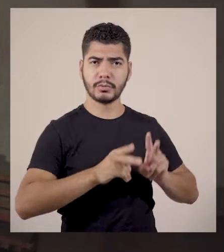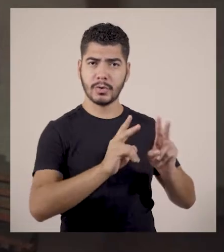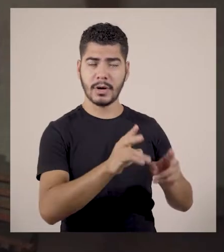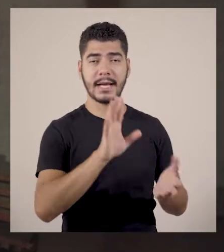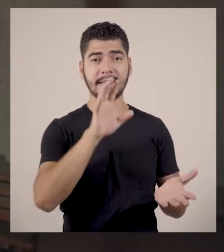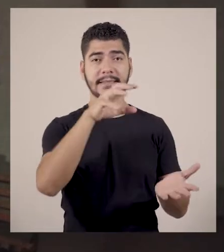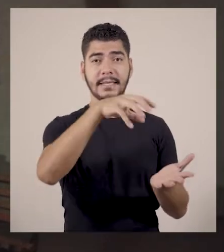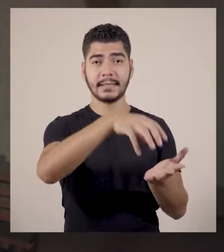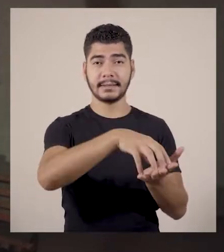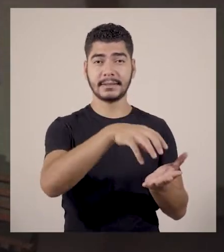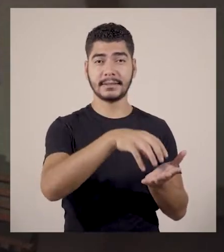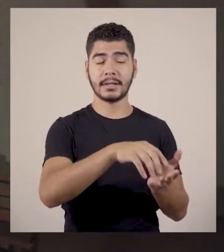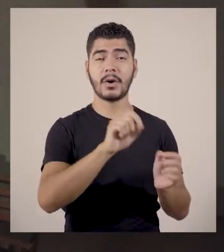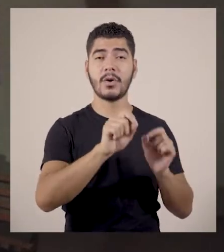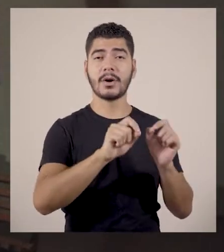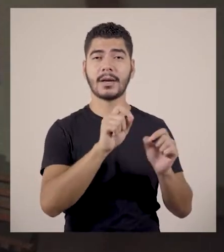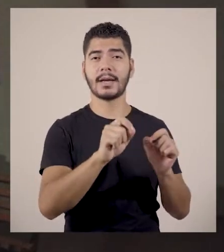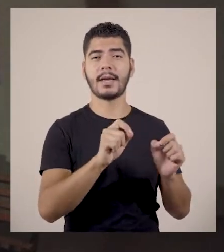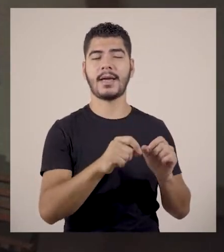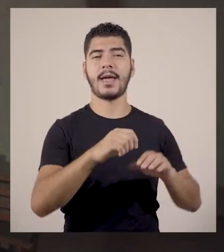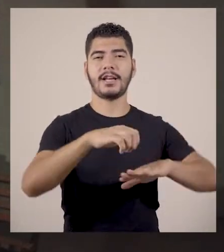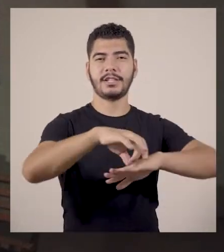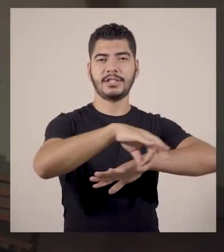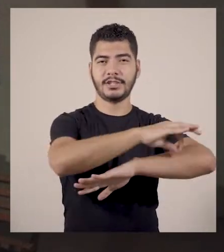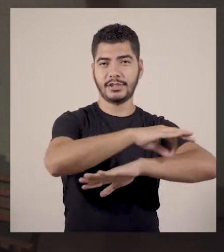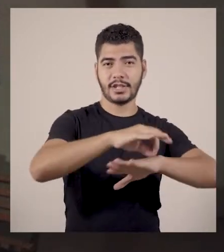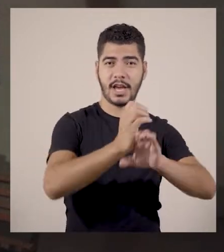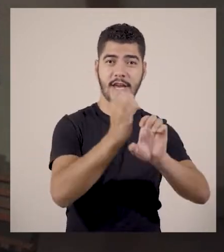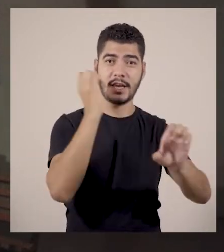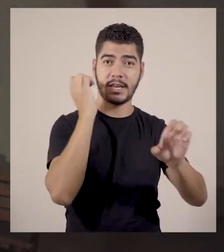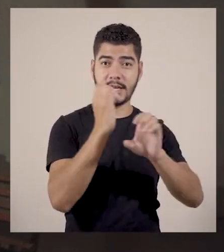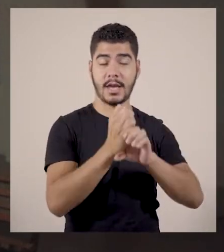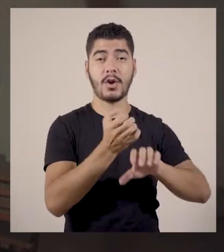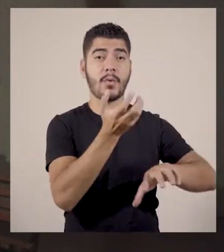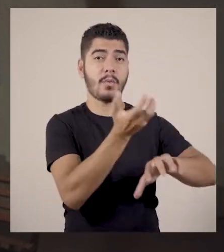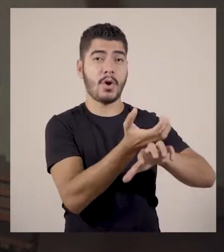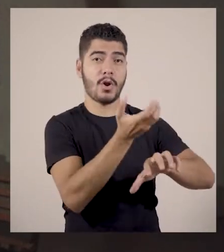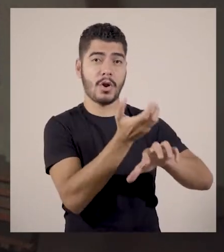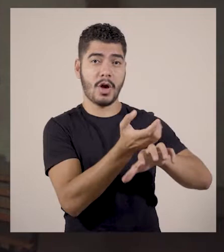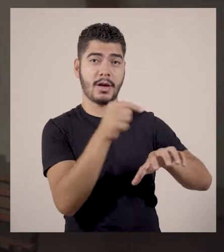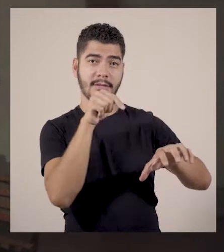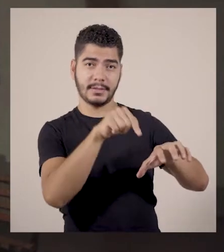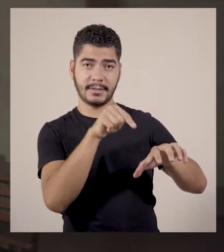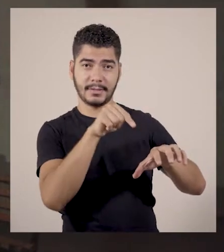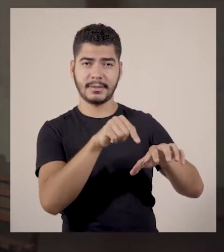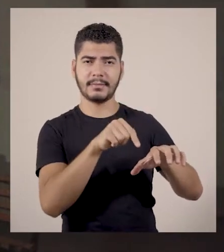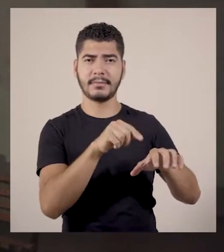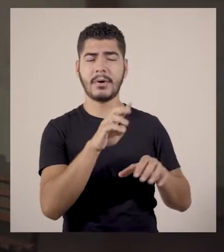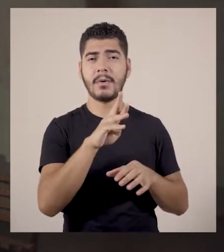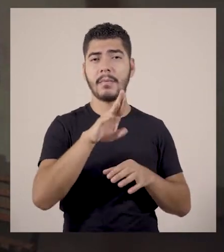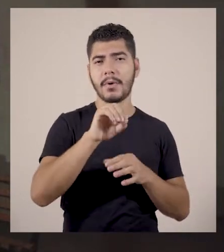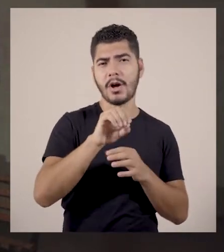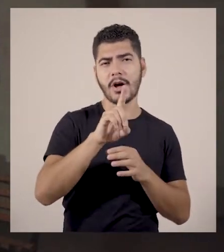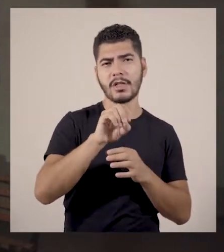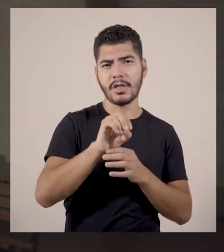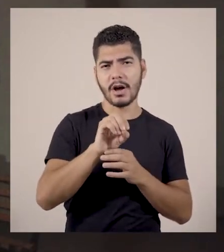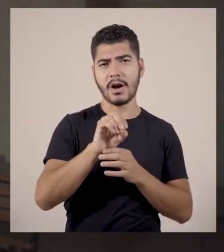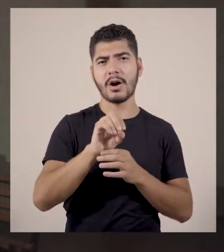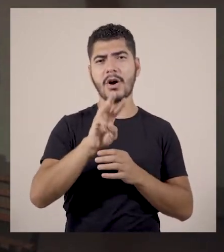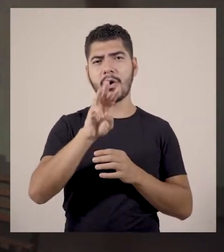a estação Engenheiro Brodowski. Dovsk. Dovsk. Brodovsk. Brodovsk. Dovsk.